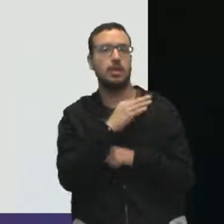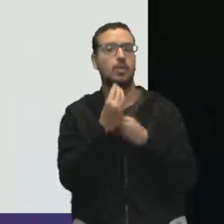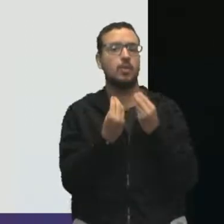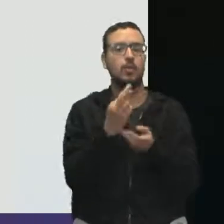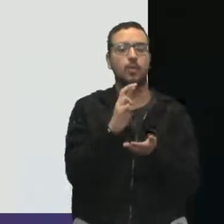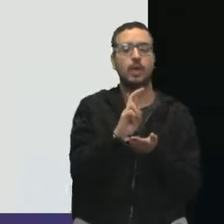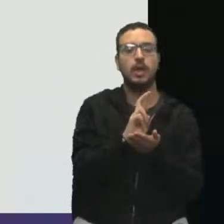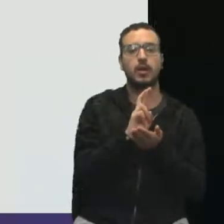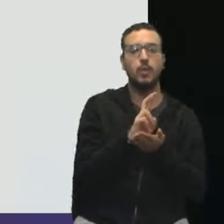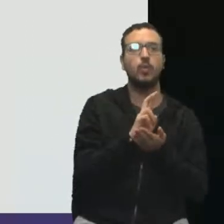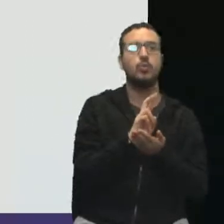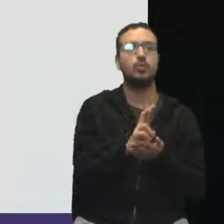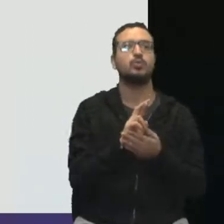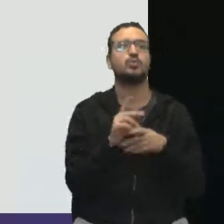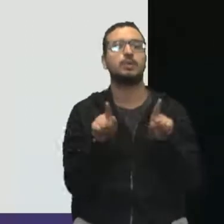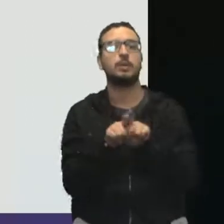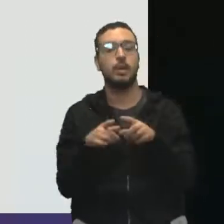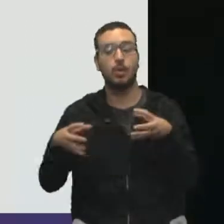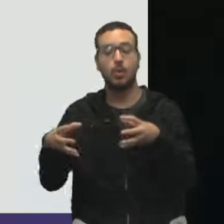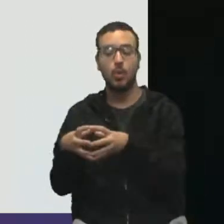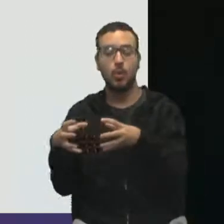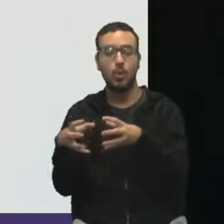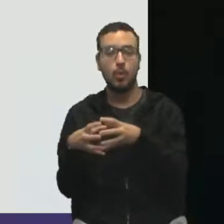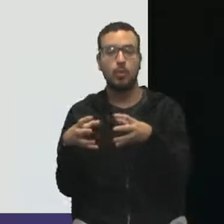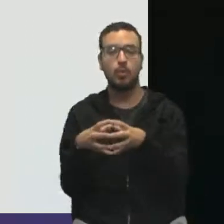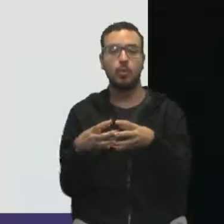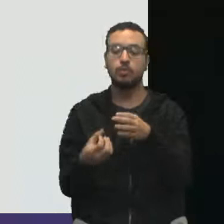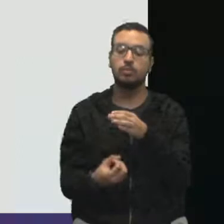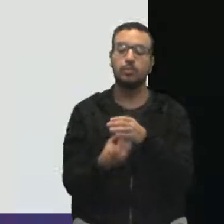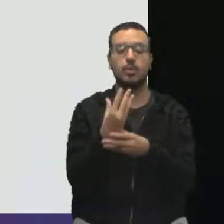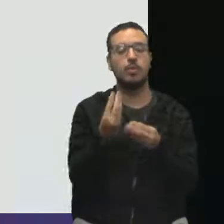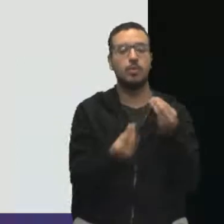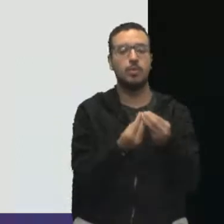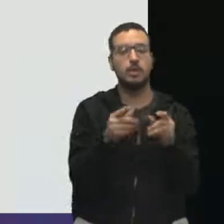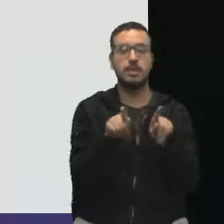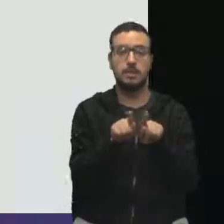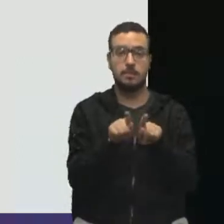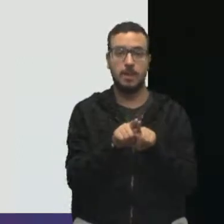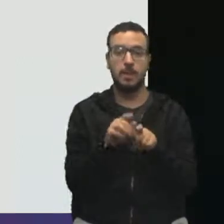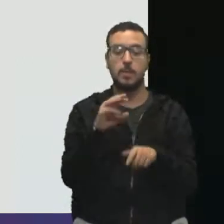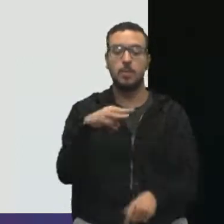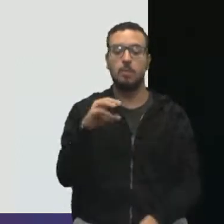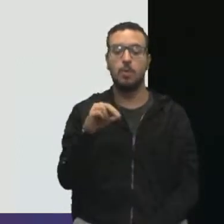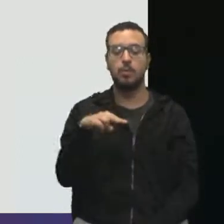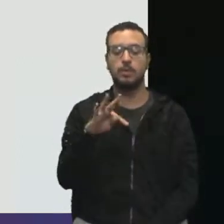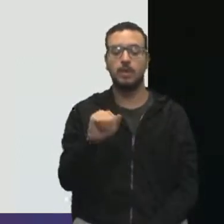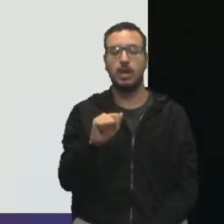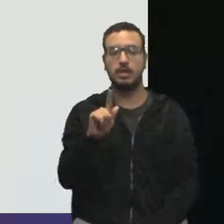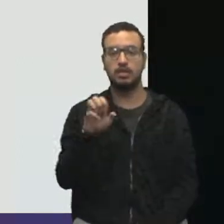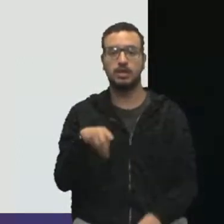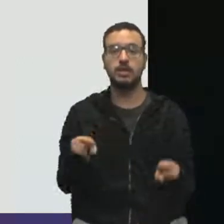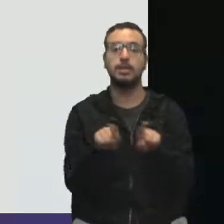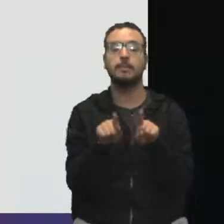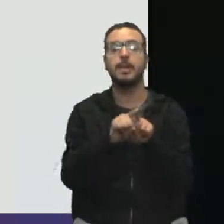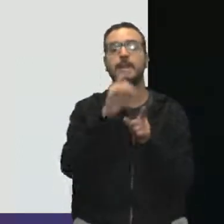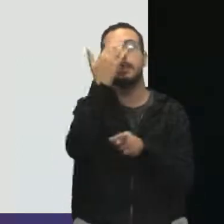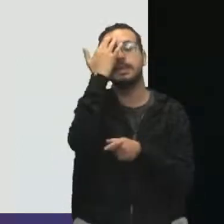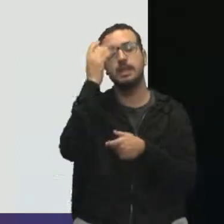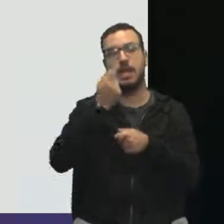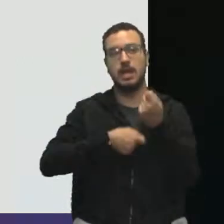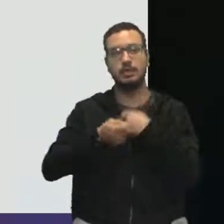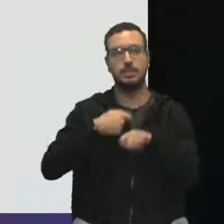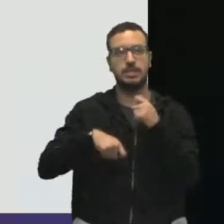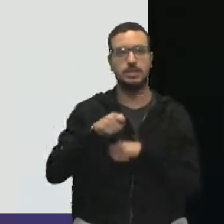de construção de equipes. No nosso caso específico, saber sobre montagens e entender de administração geral.